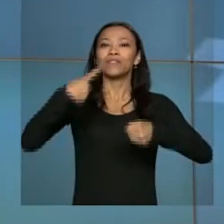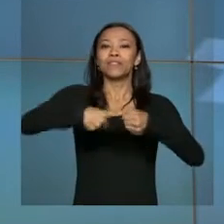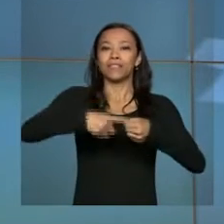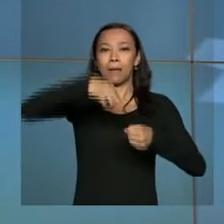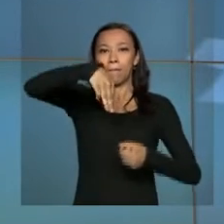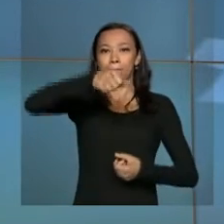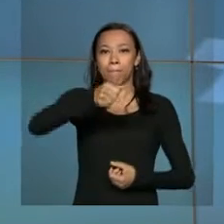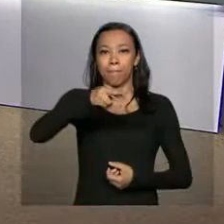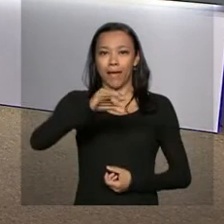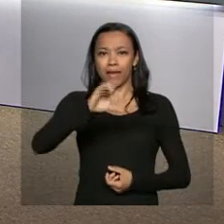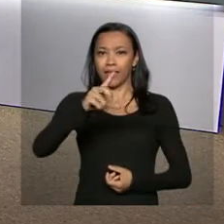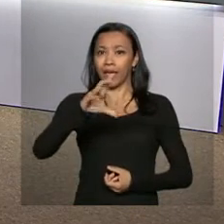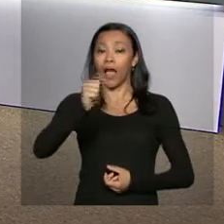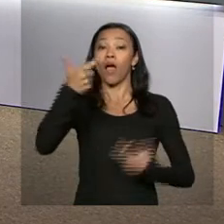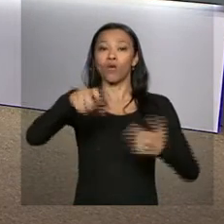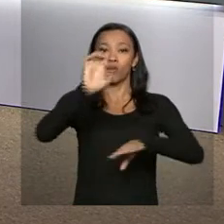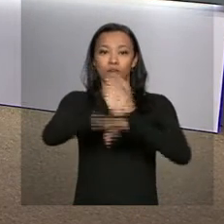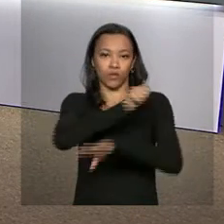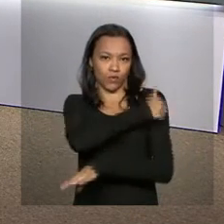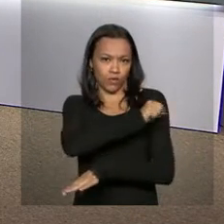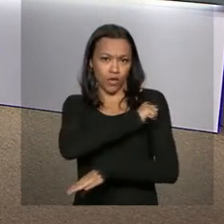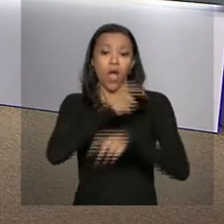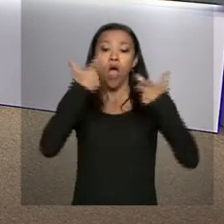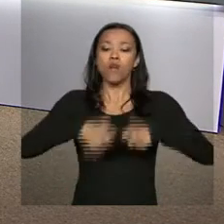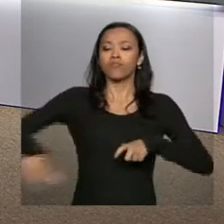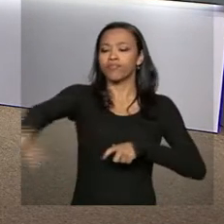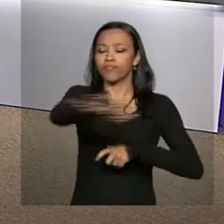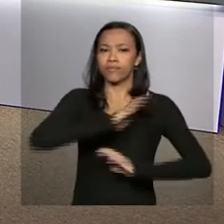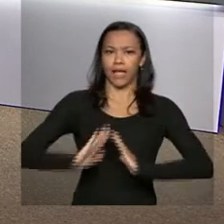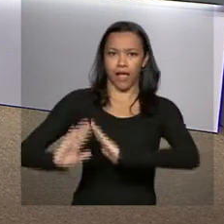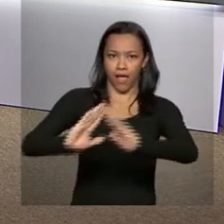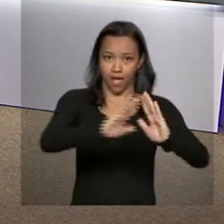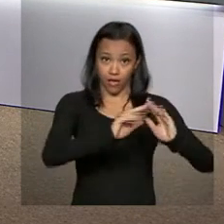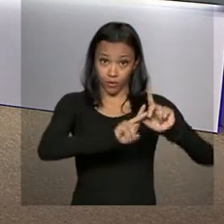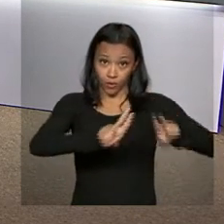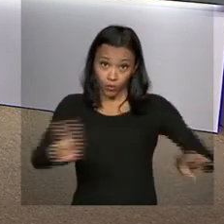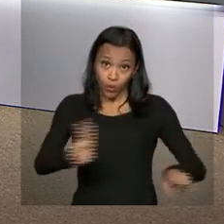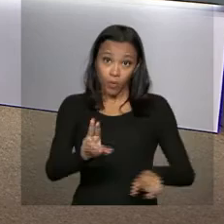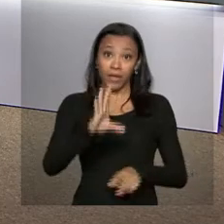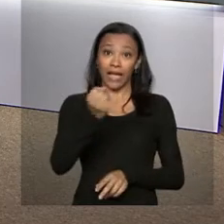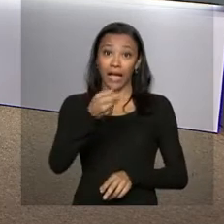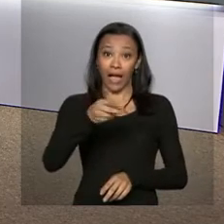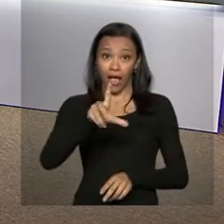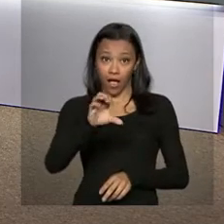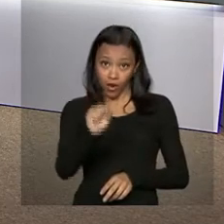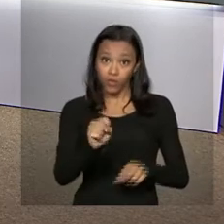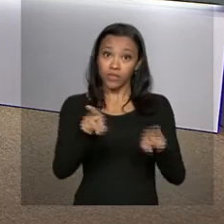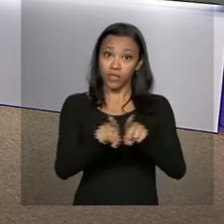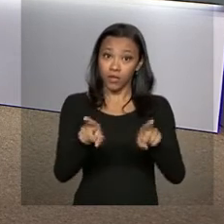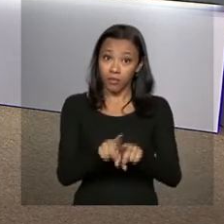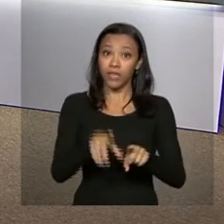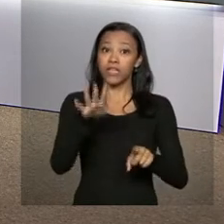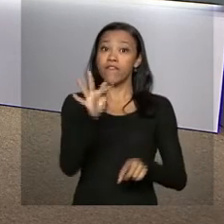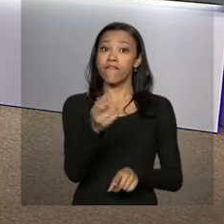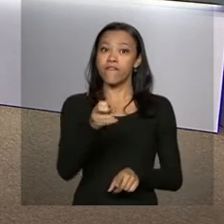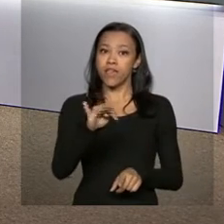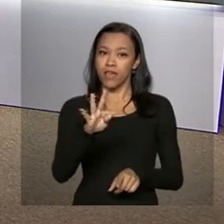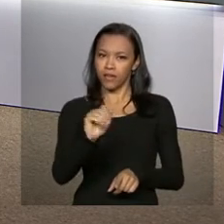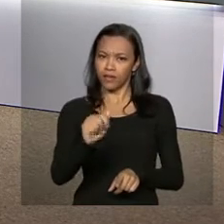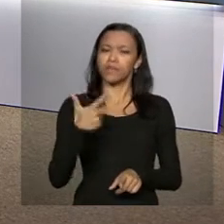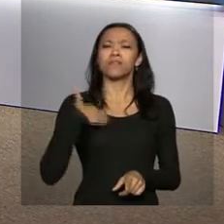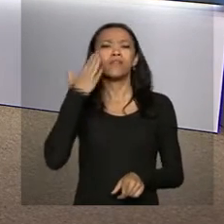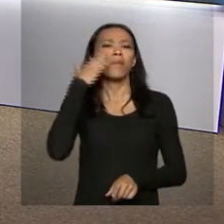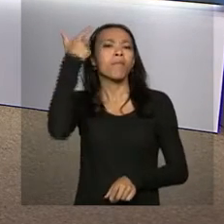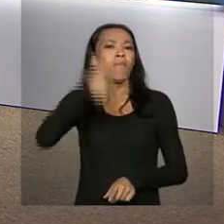estado do Rio de Janeiro. As unidades ficam nos residenciais Carlos Marighella e Carlos Alberto Soares de Freitas. Vamos saber mais com a